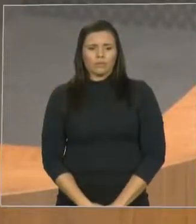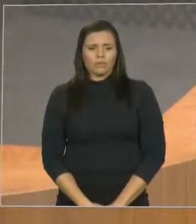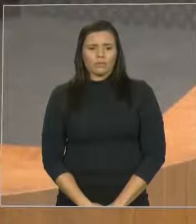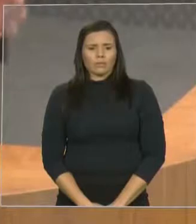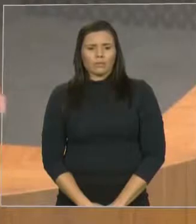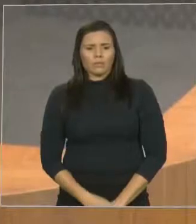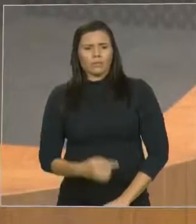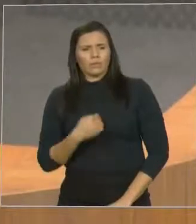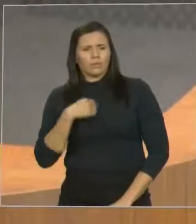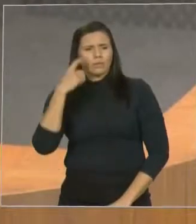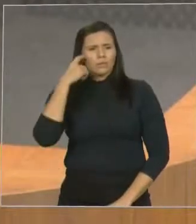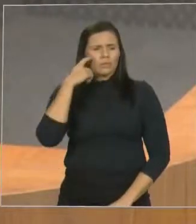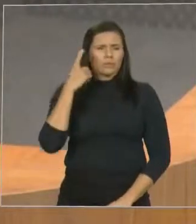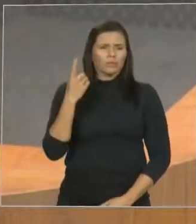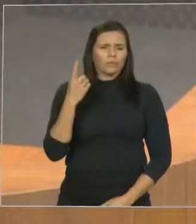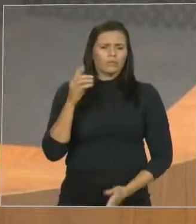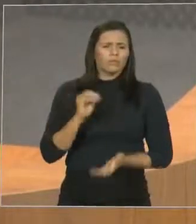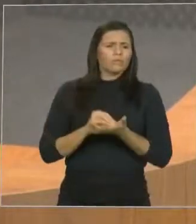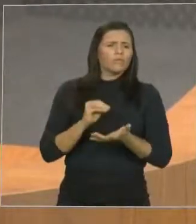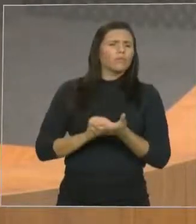importante e tão relevante